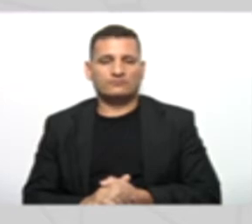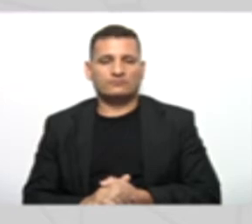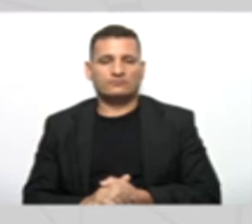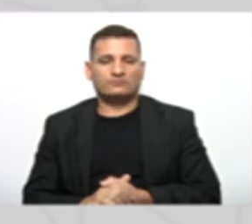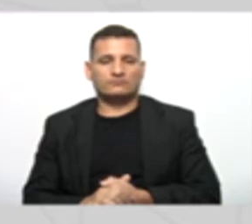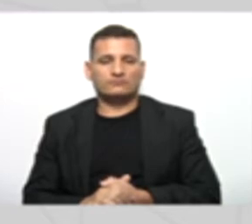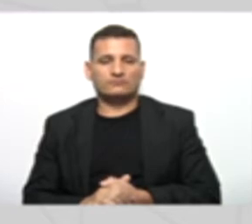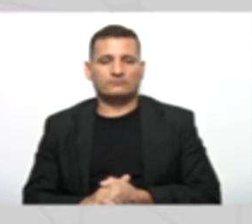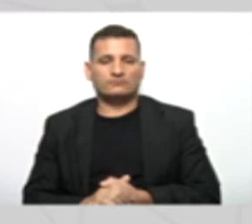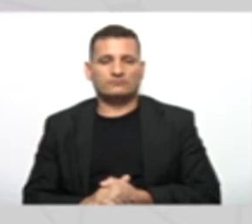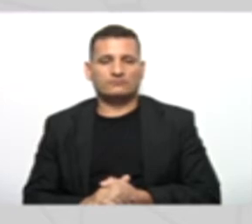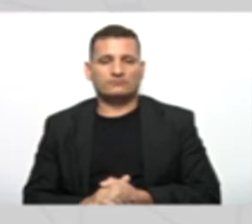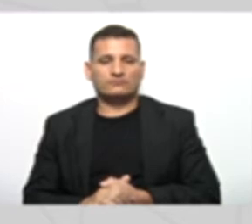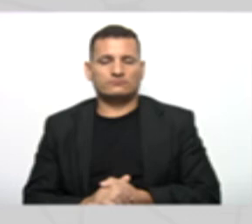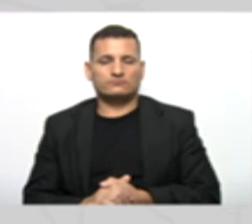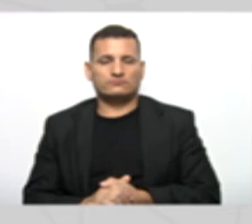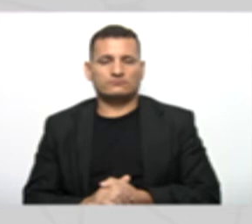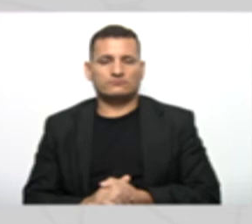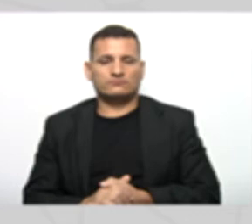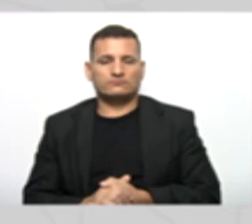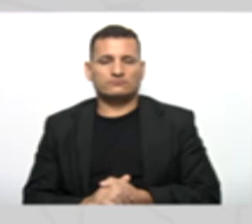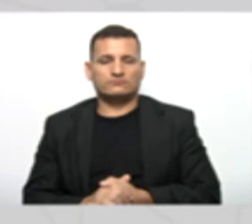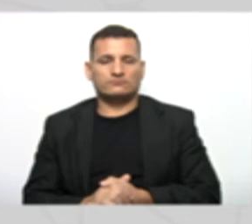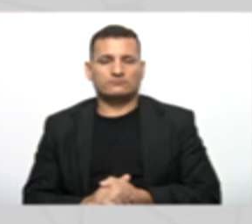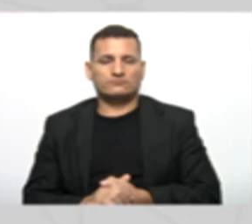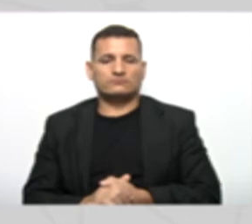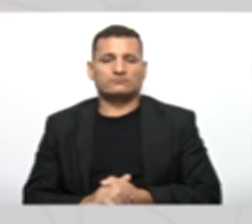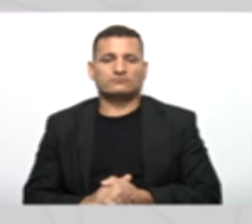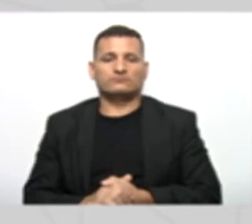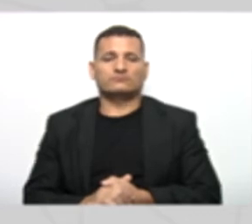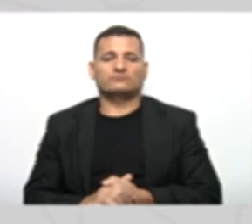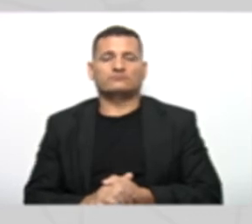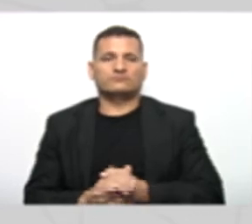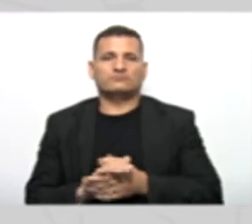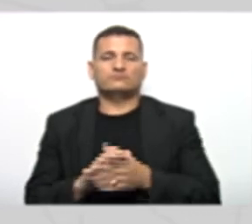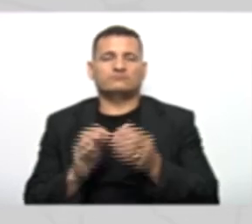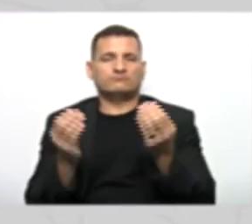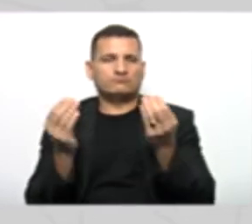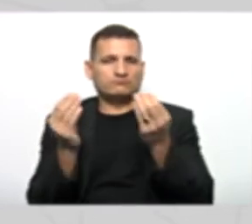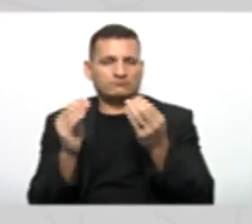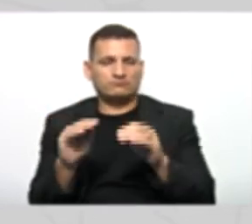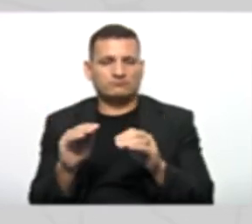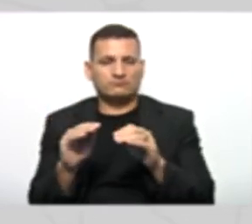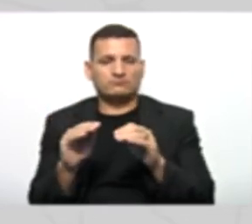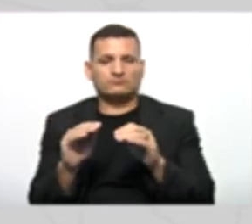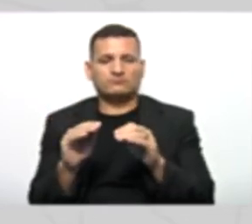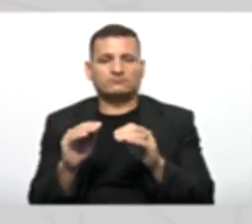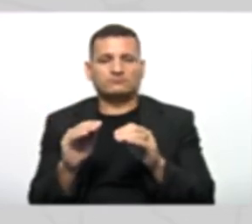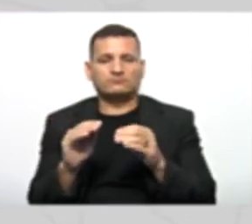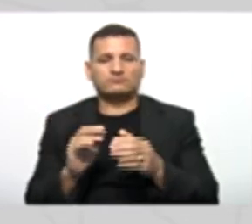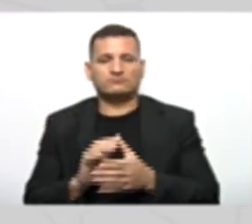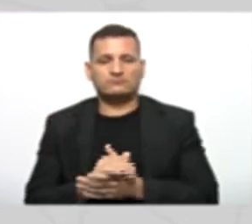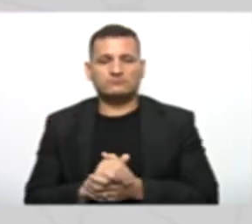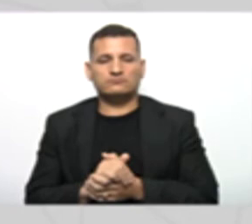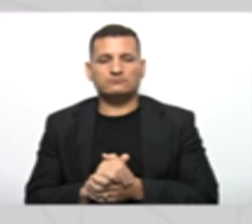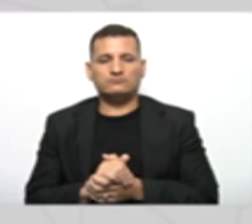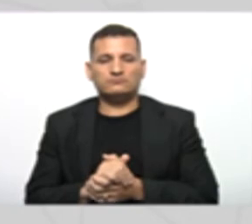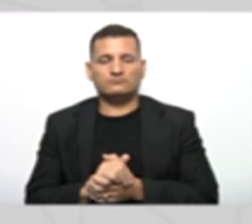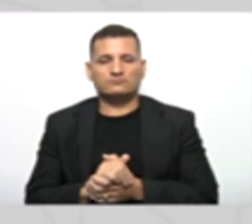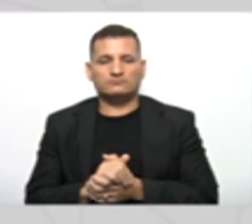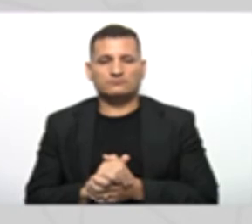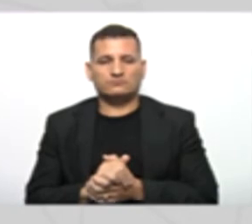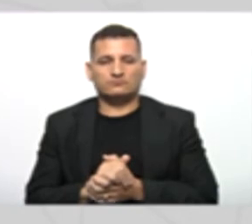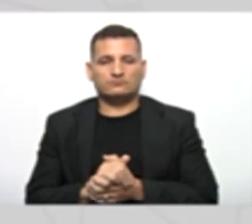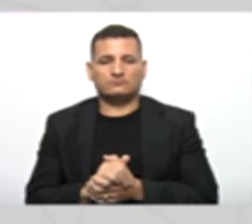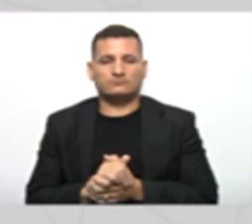construtor Tranquilamente Dentro desse método construtor Não podemos esquecer De que De falar para a